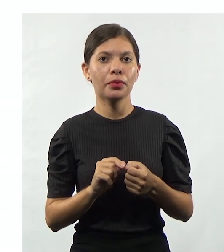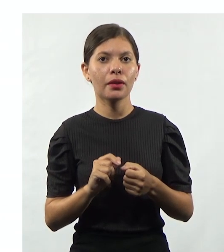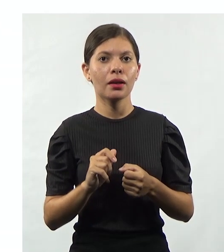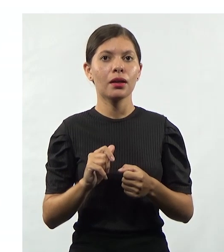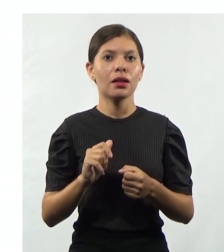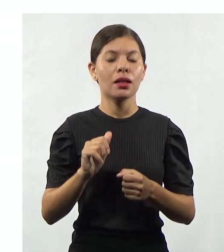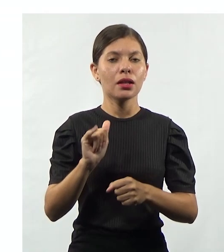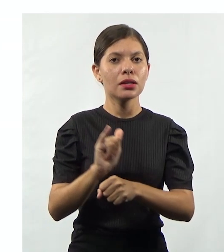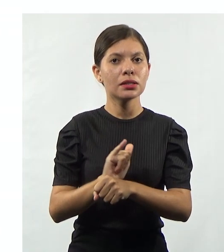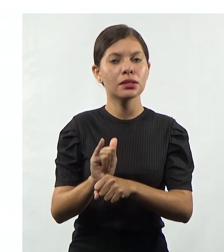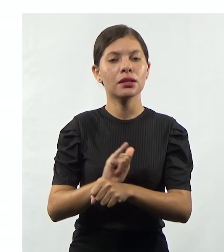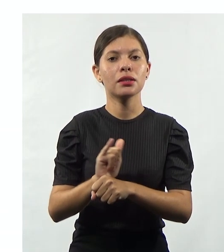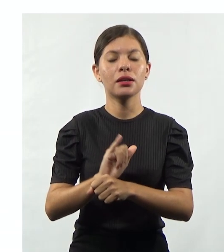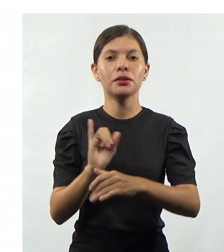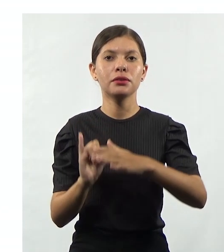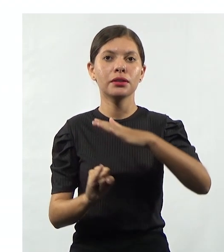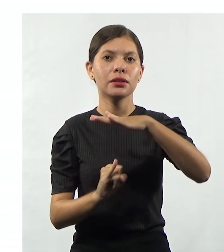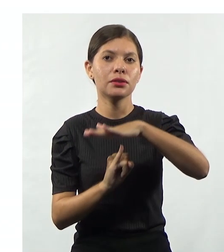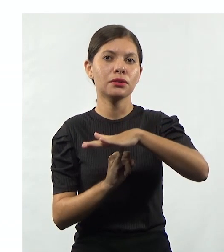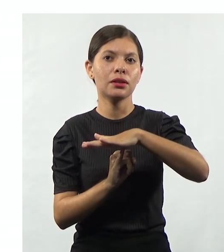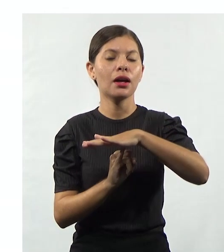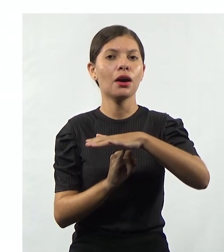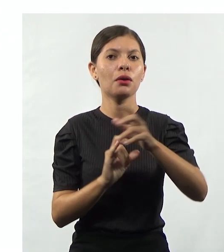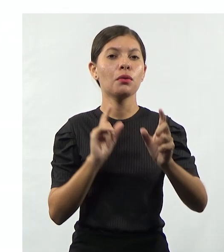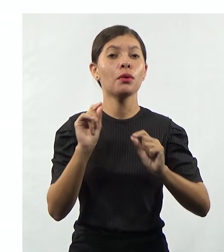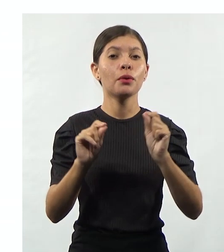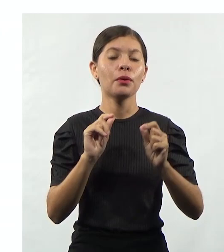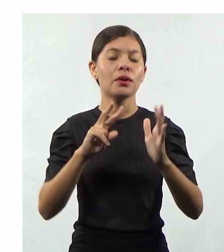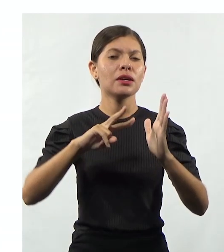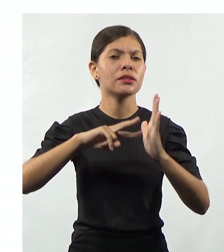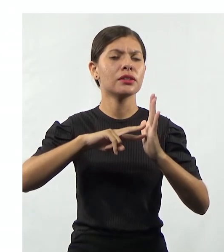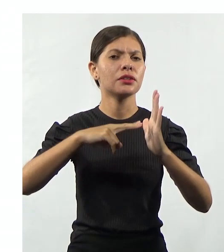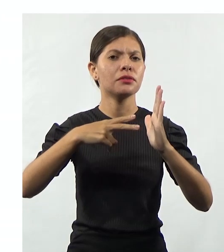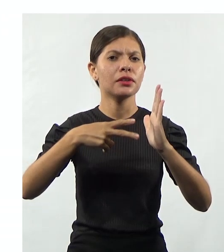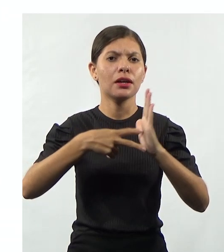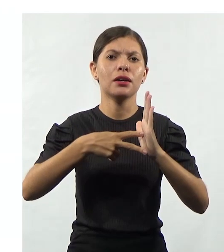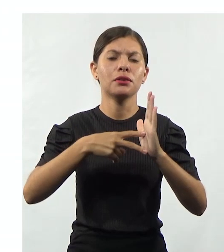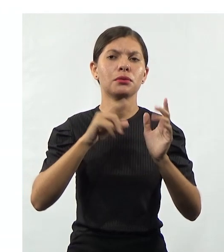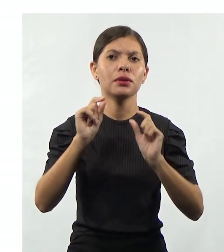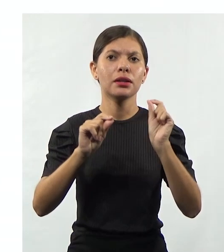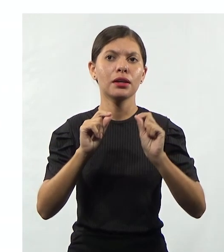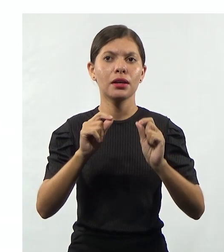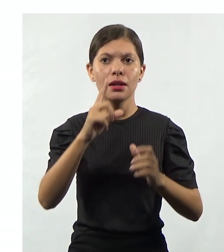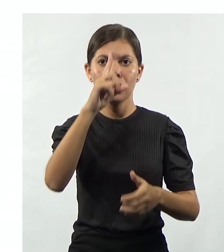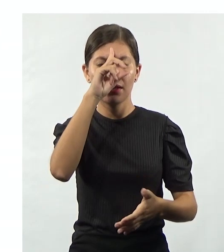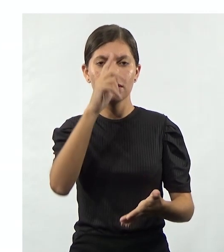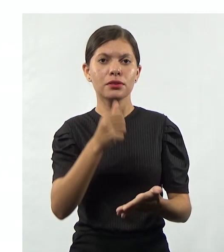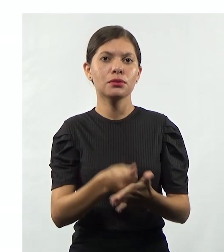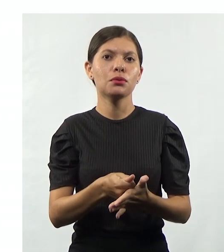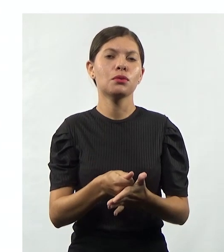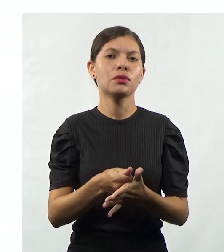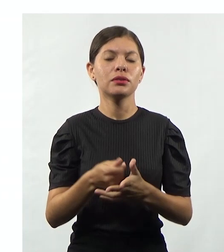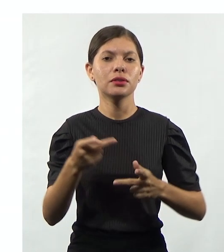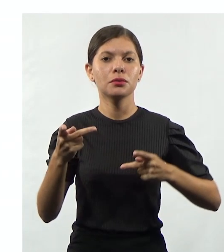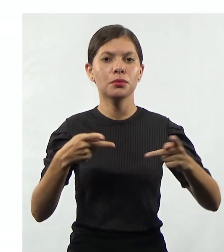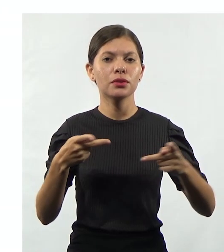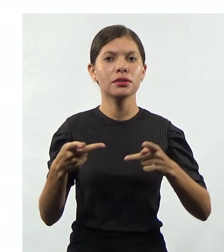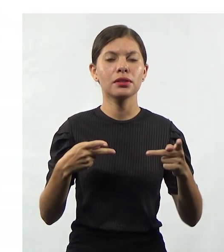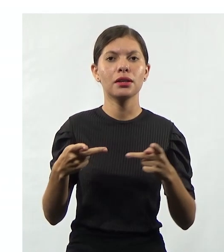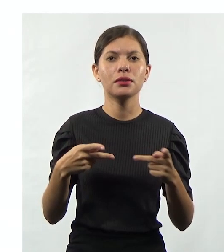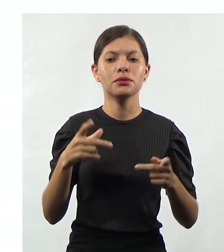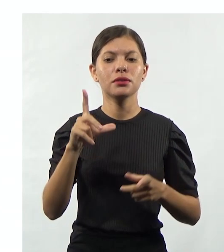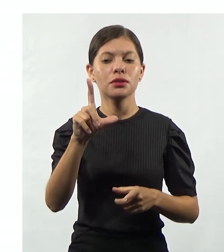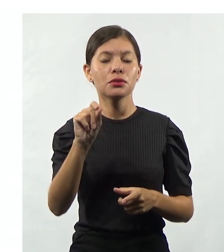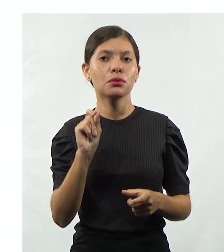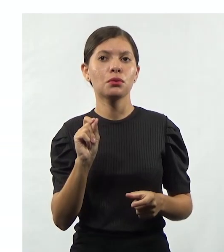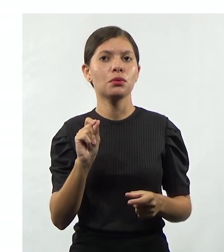Estratégia organizacional. A estratégia organizacional, ela é o quê? Ela consiste em decisões, processos, escolhas que as organizações